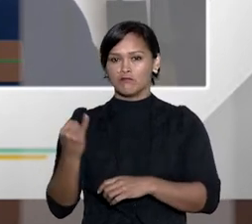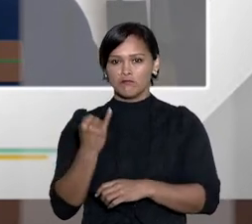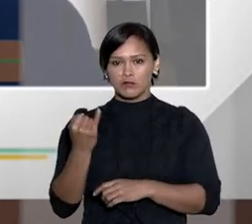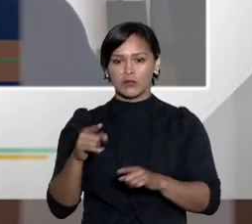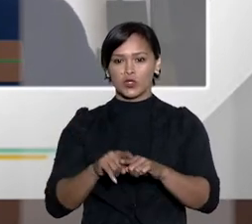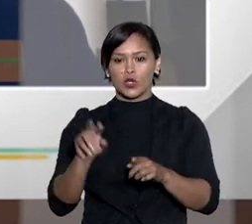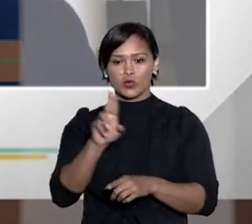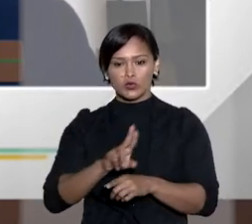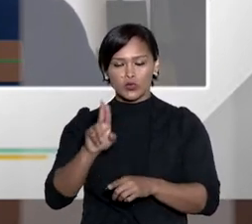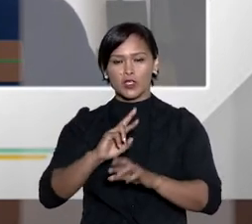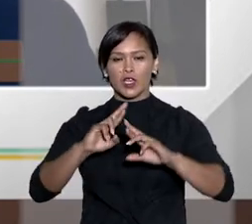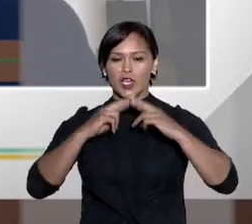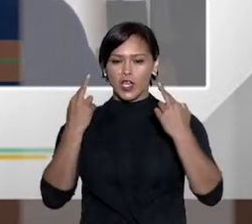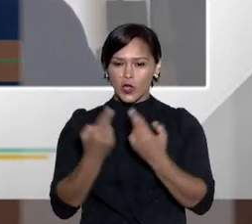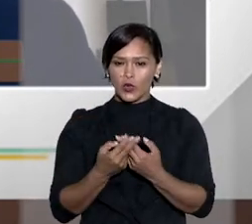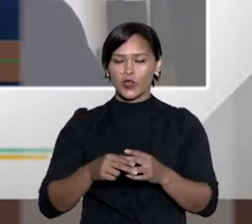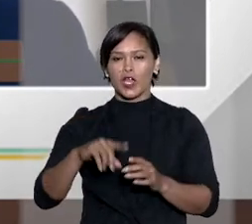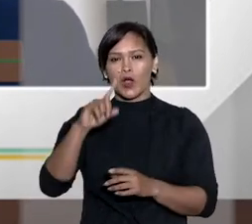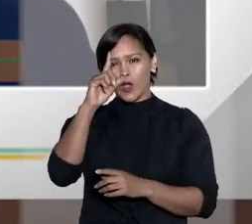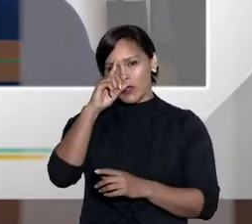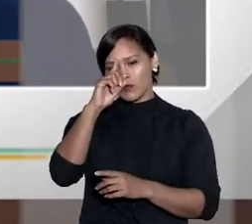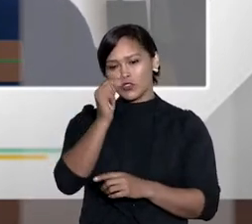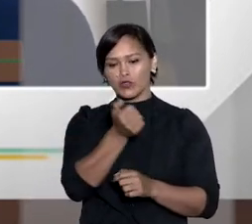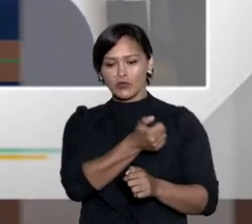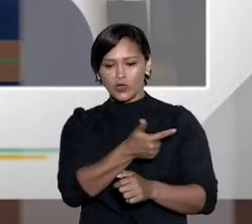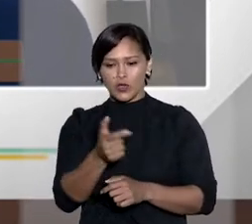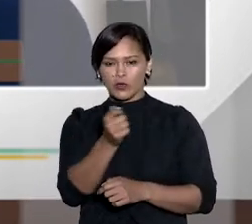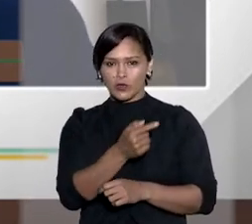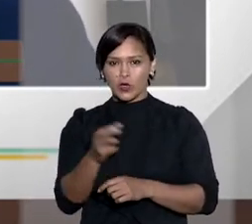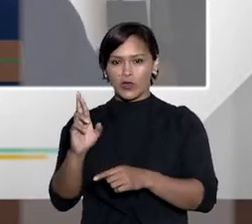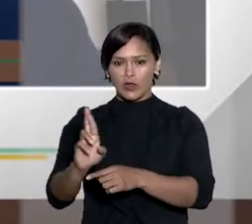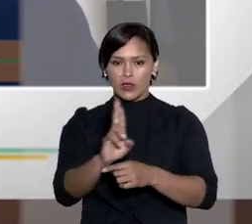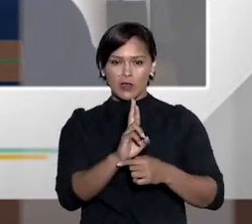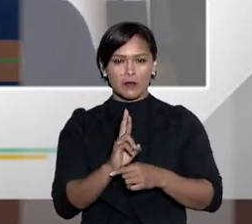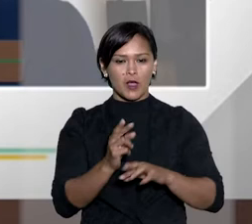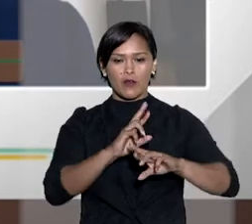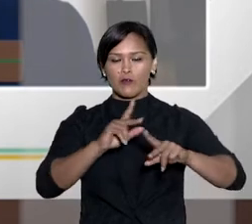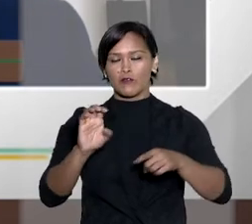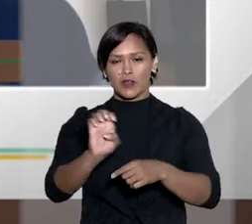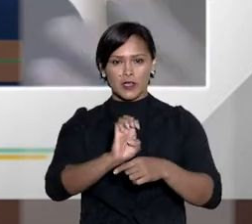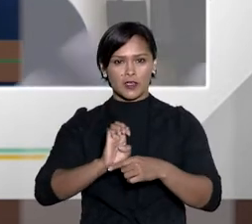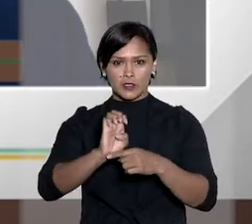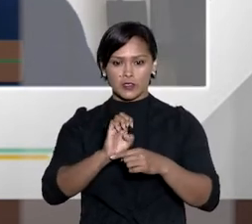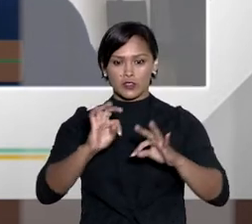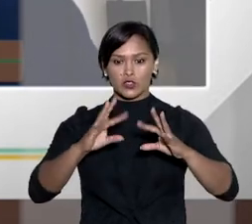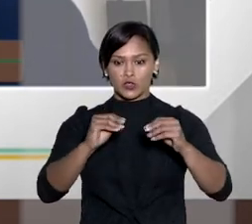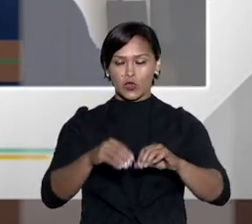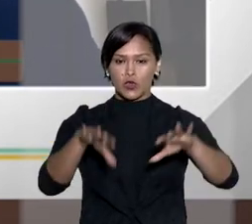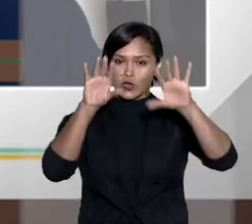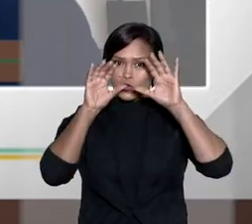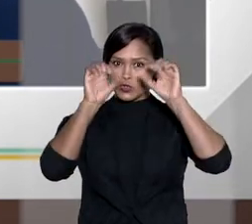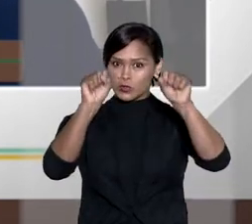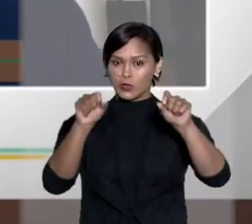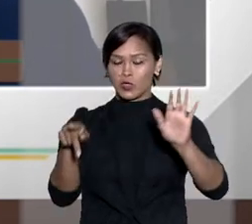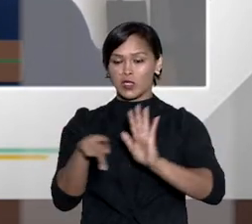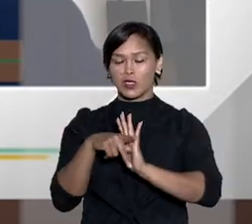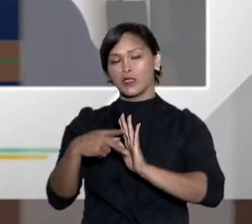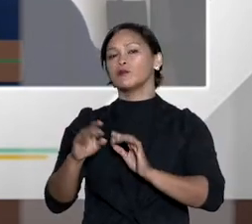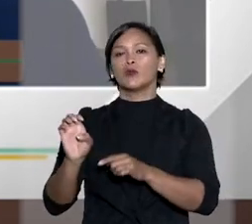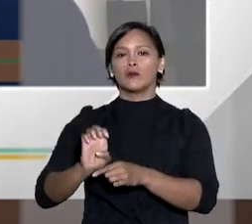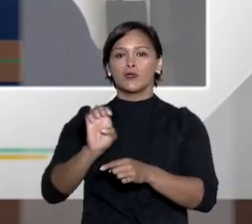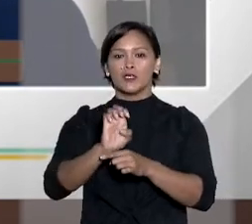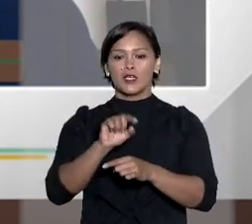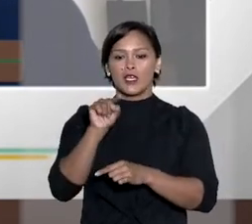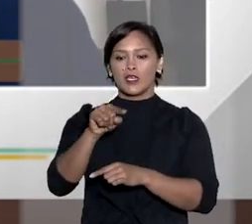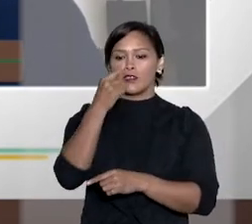periódica com representantes de todos os estados, todos os tribunais, então. E dessa